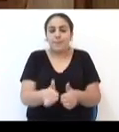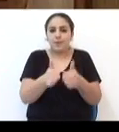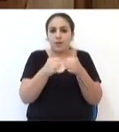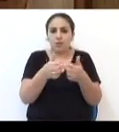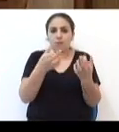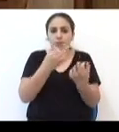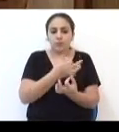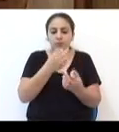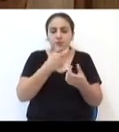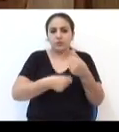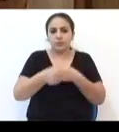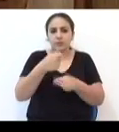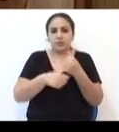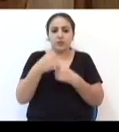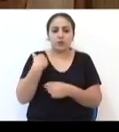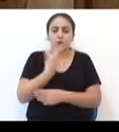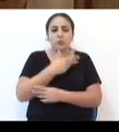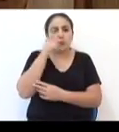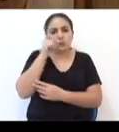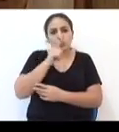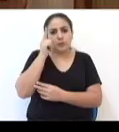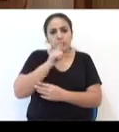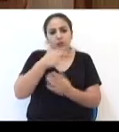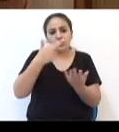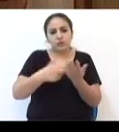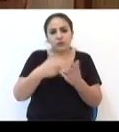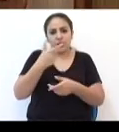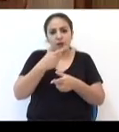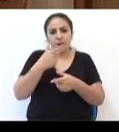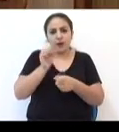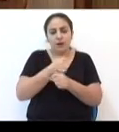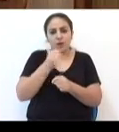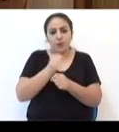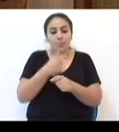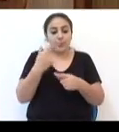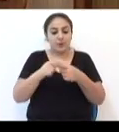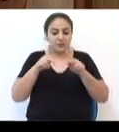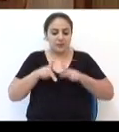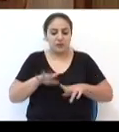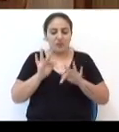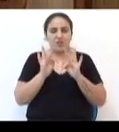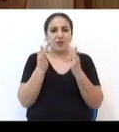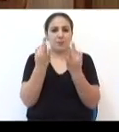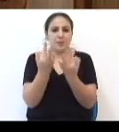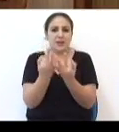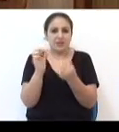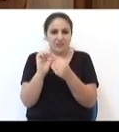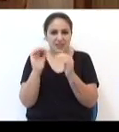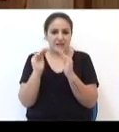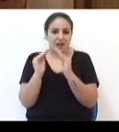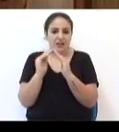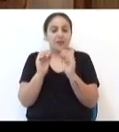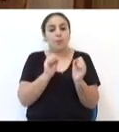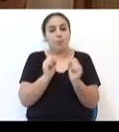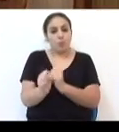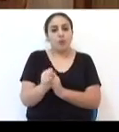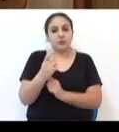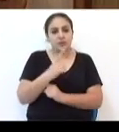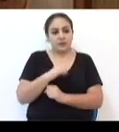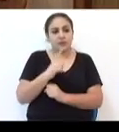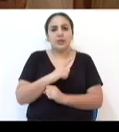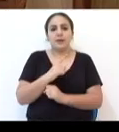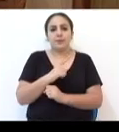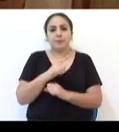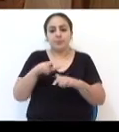melhor para a administração e que nós possamos, então, regularizar as obras para que as pessoas, as famílias que fizeram essas casas possam ter, então,